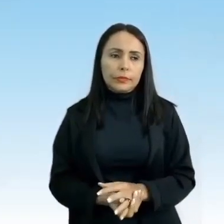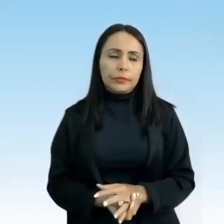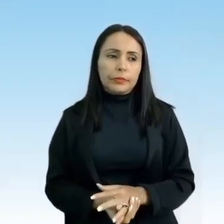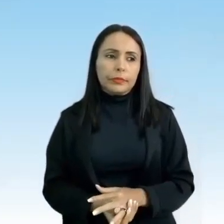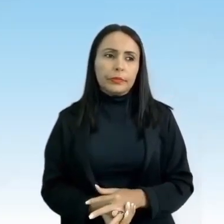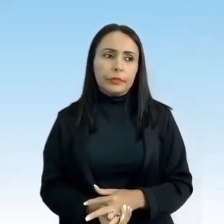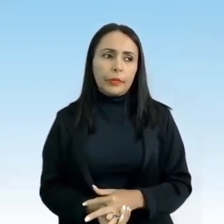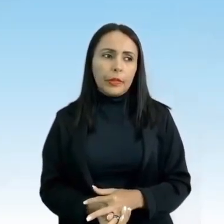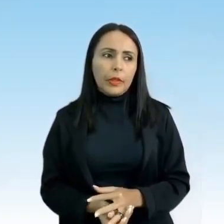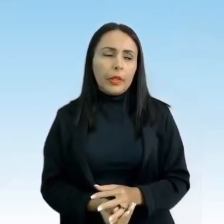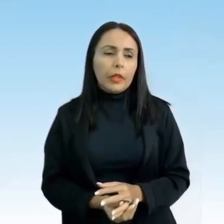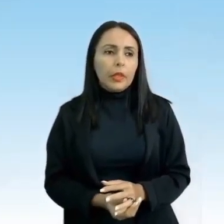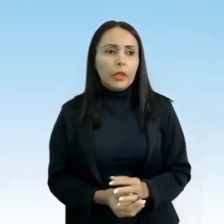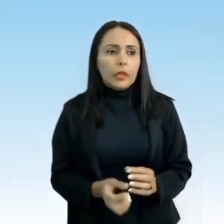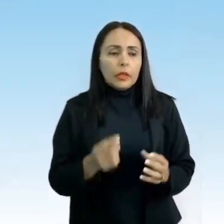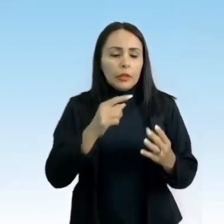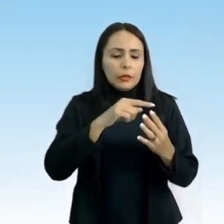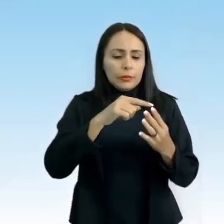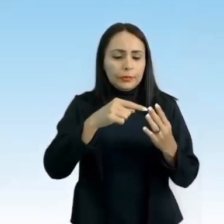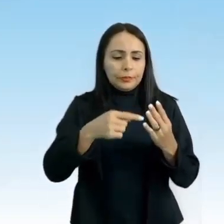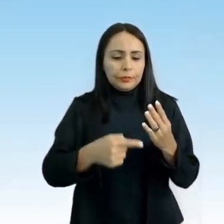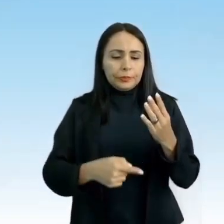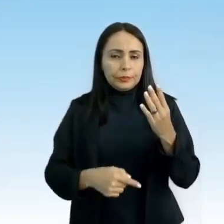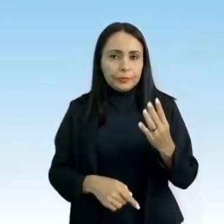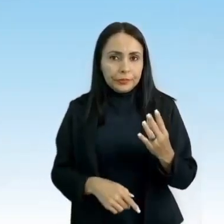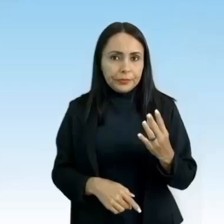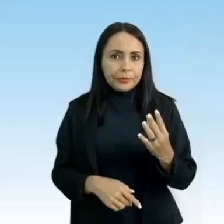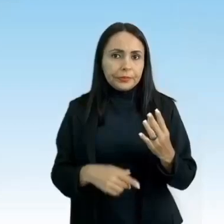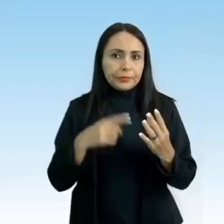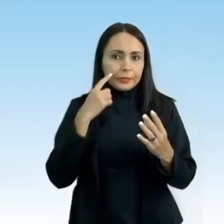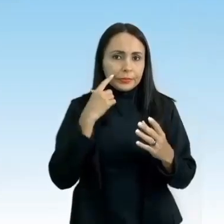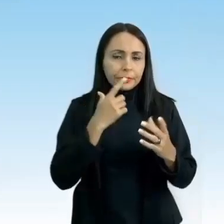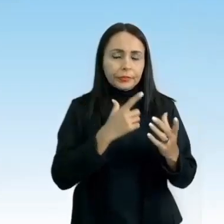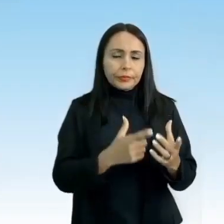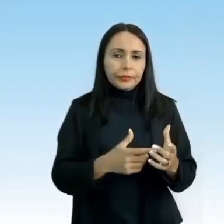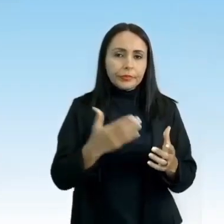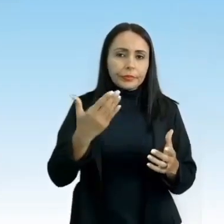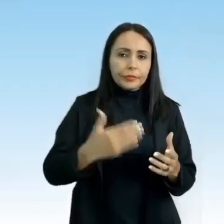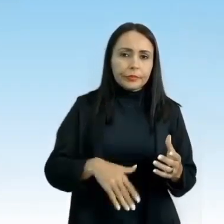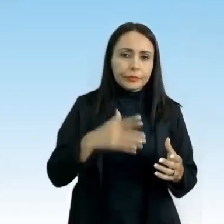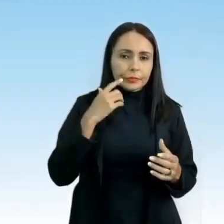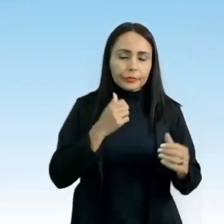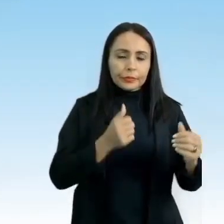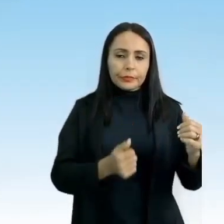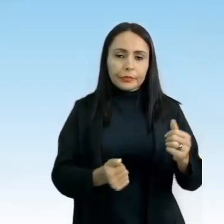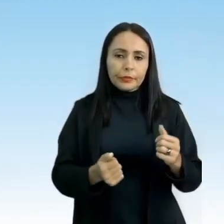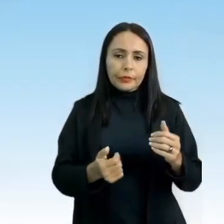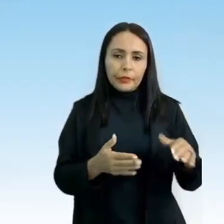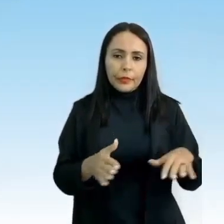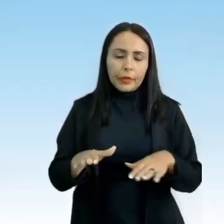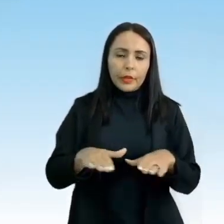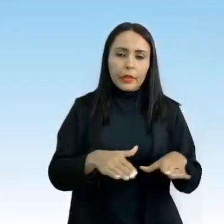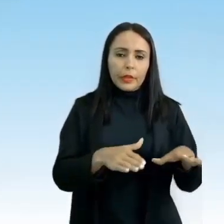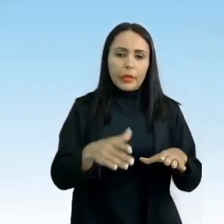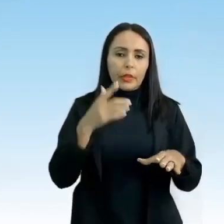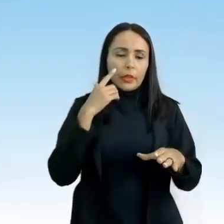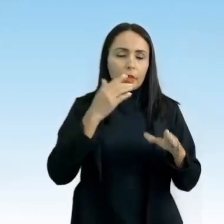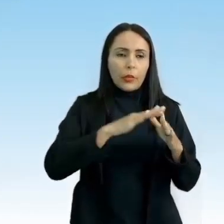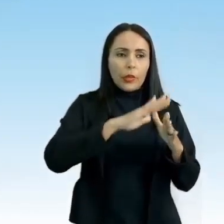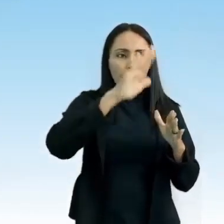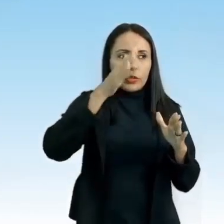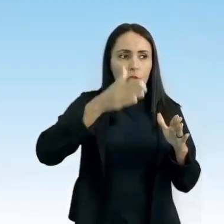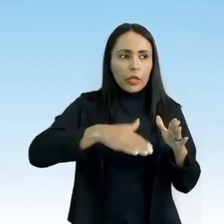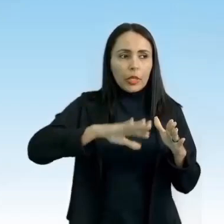Enquadra-se quatro categorias, tá? Provas em estradas, provas em pistas, provas de montanha,